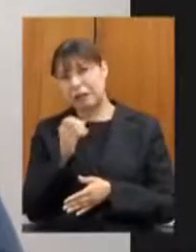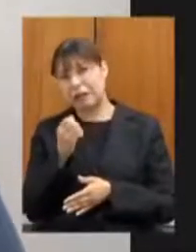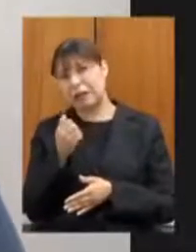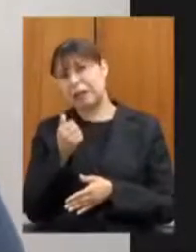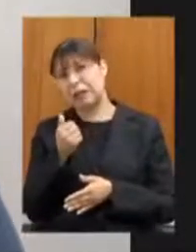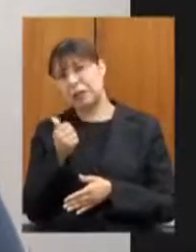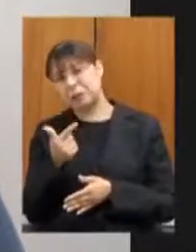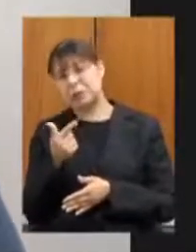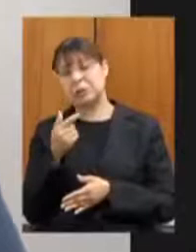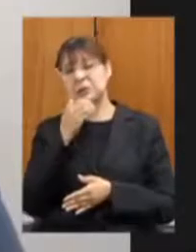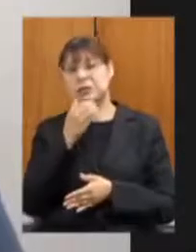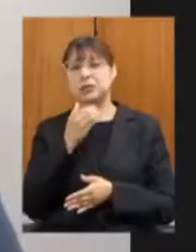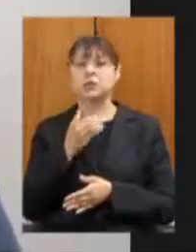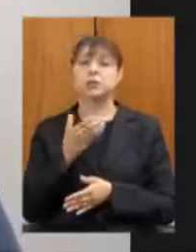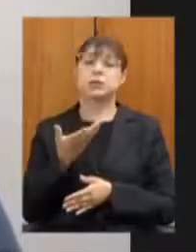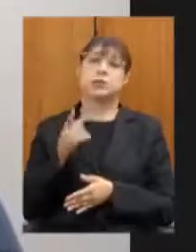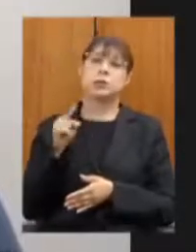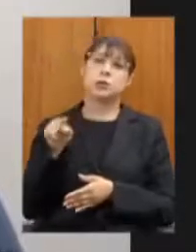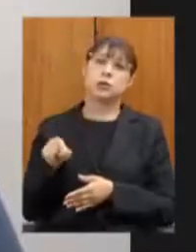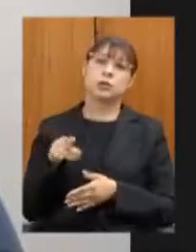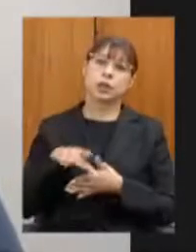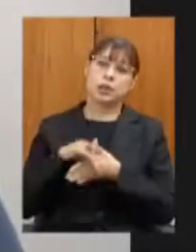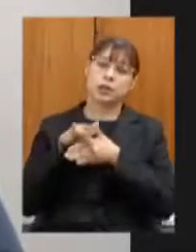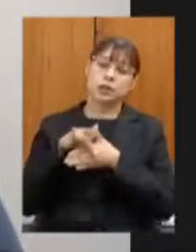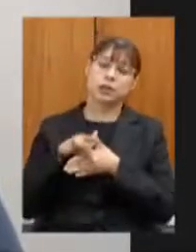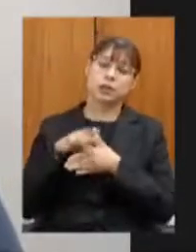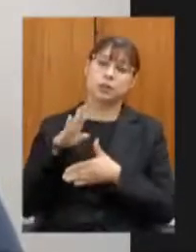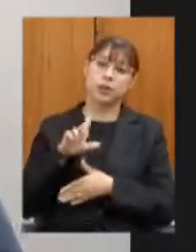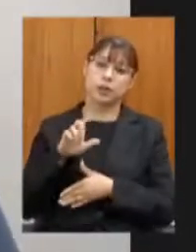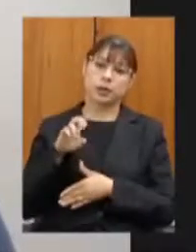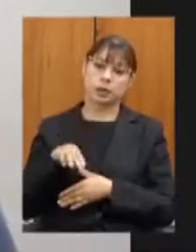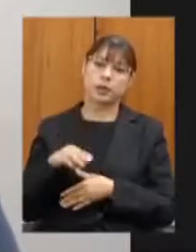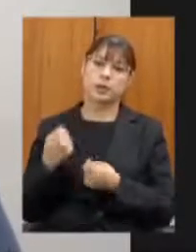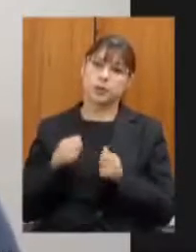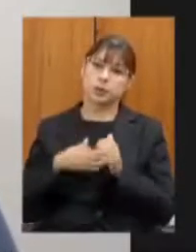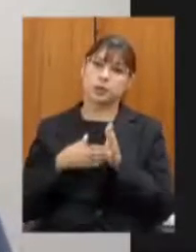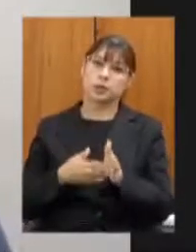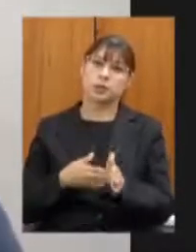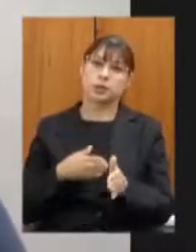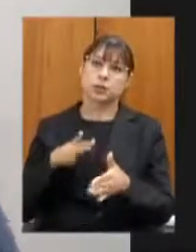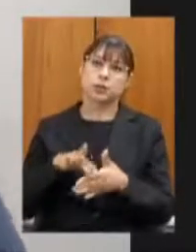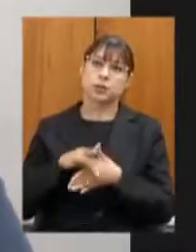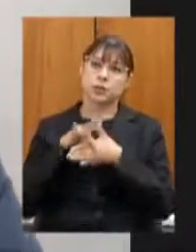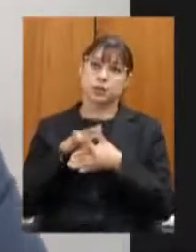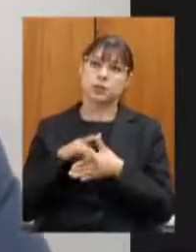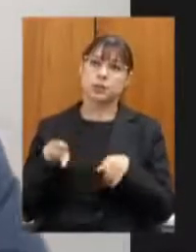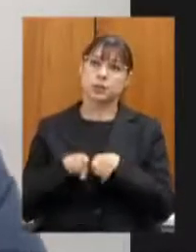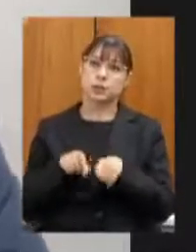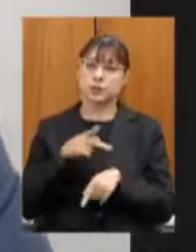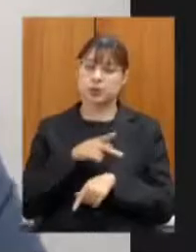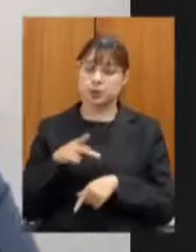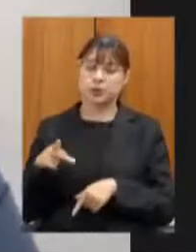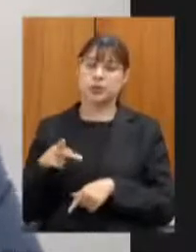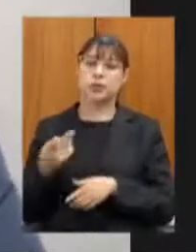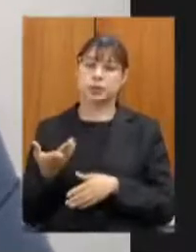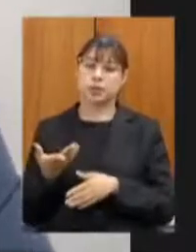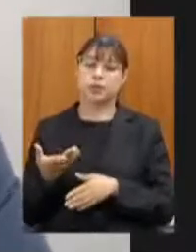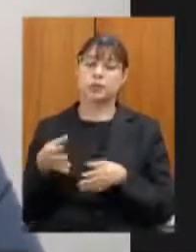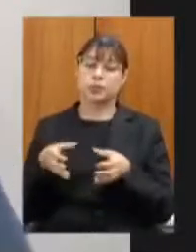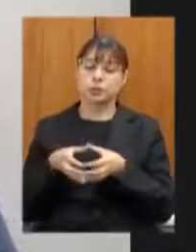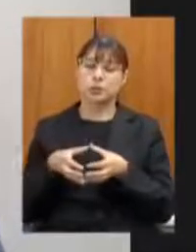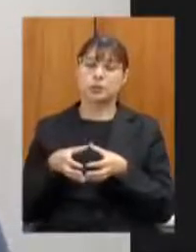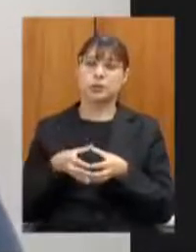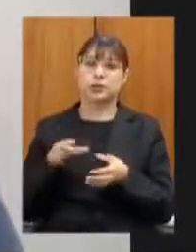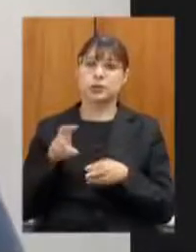do governo Raul Belen vai ter que seguir o líder da oposição segue o líder aqui da oposição e o presidente da comissão de ferrovias grande